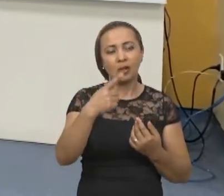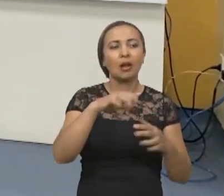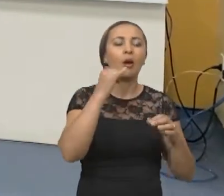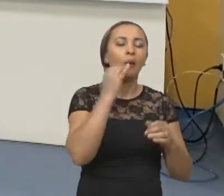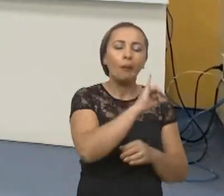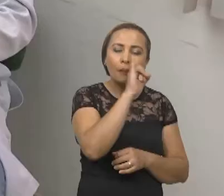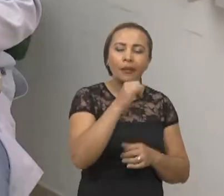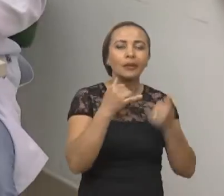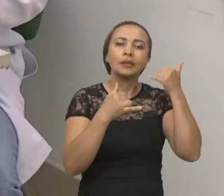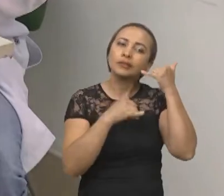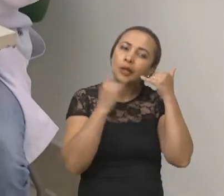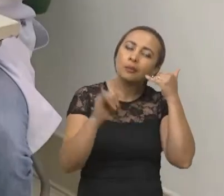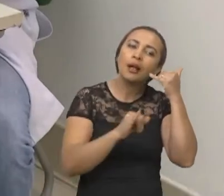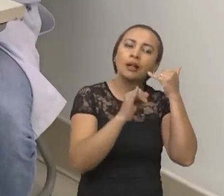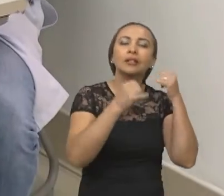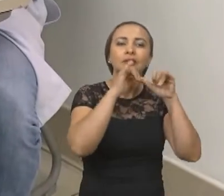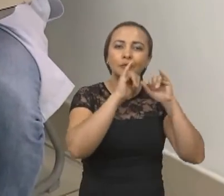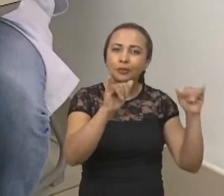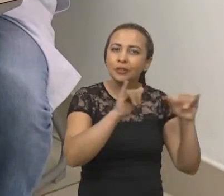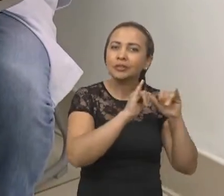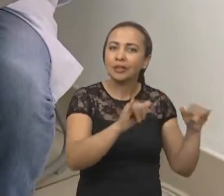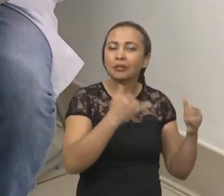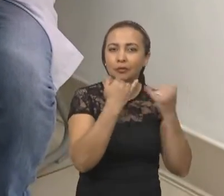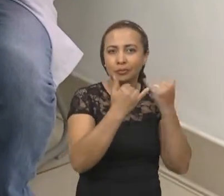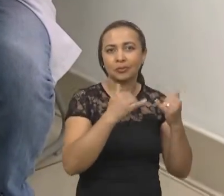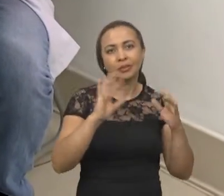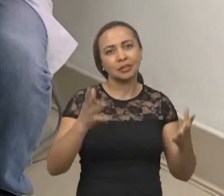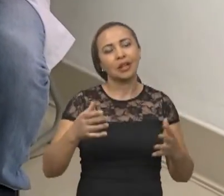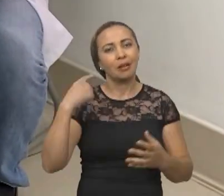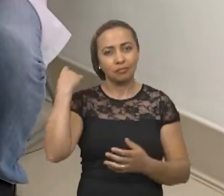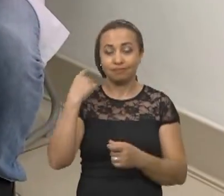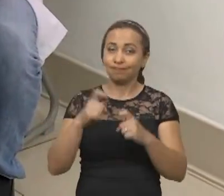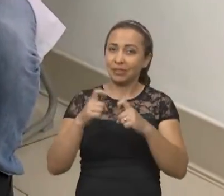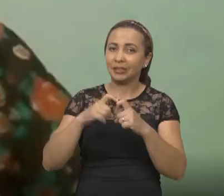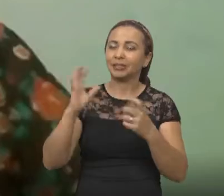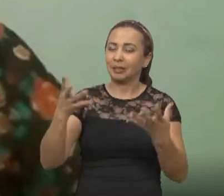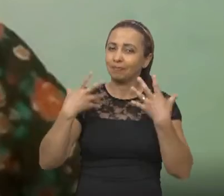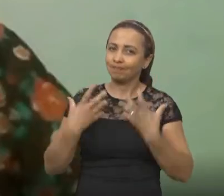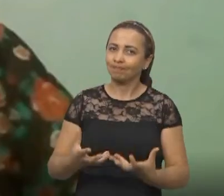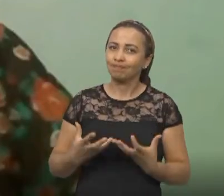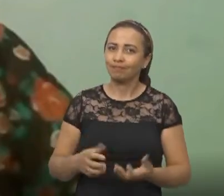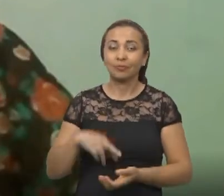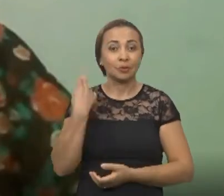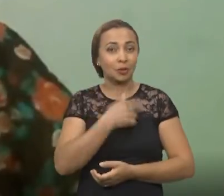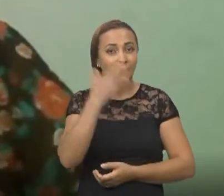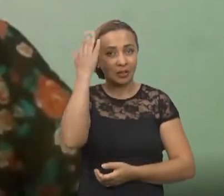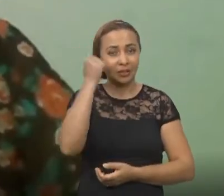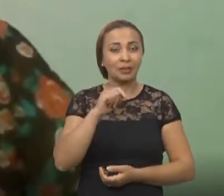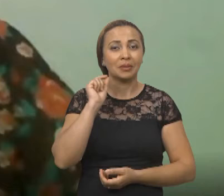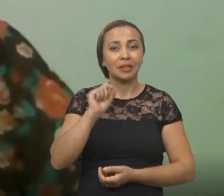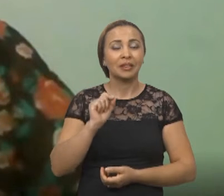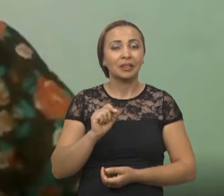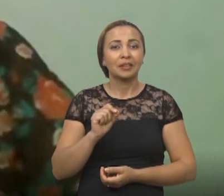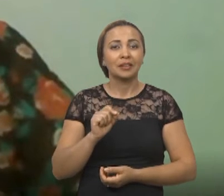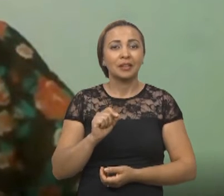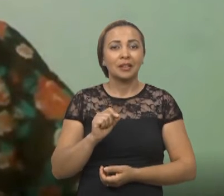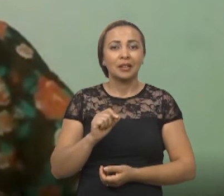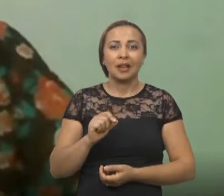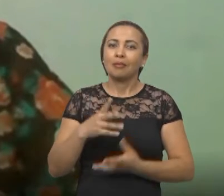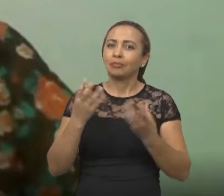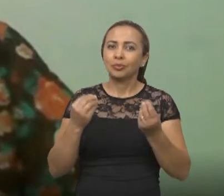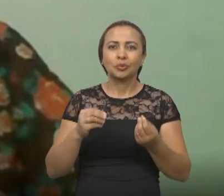dia. Uma atribuição a mais para os médicos já tão sobrecarregados. A gente sabe que isso,